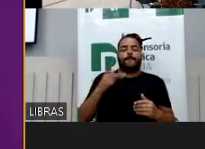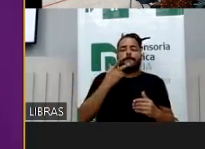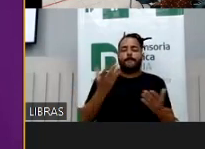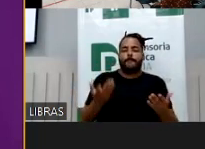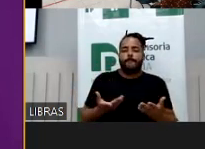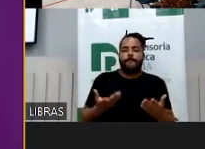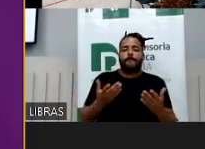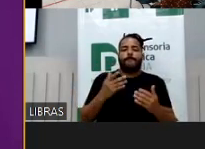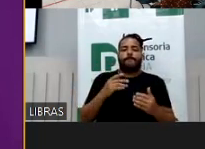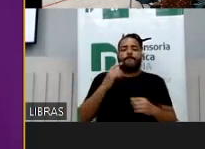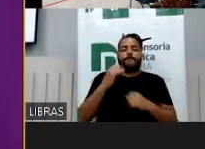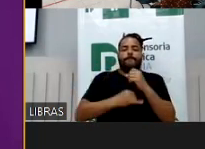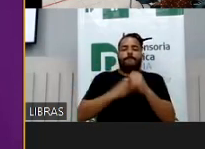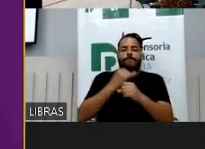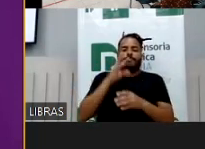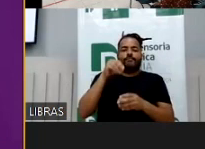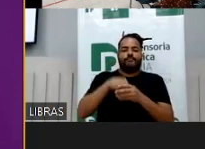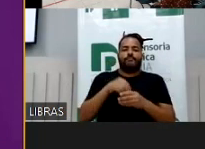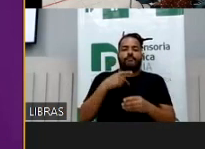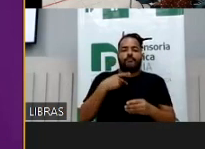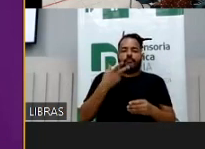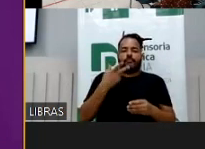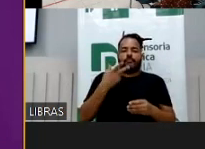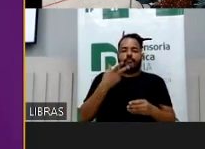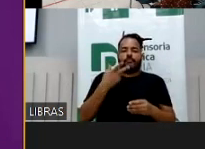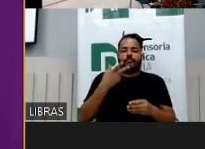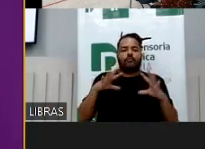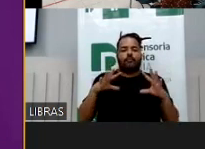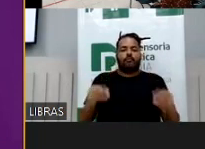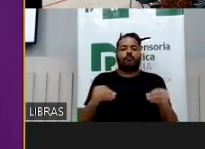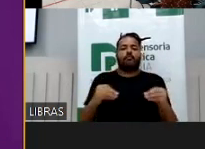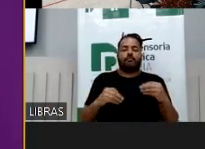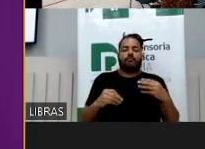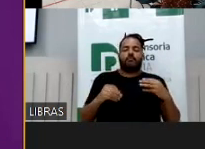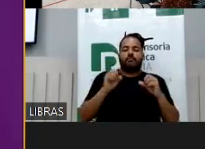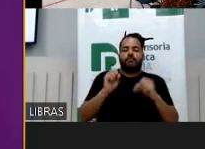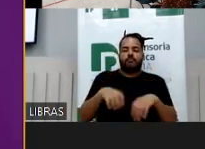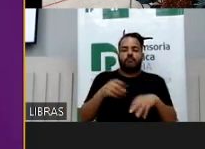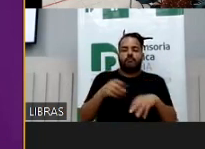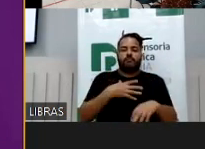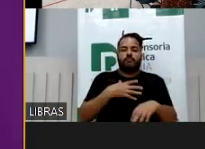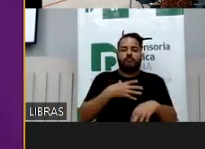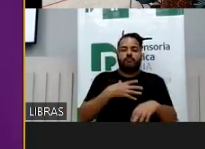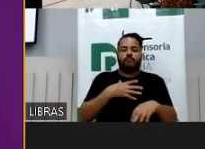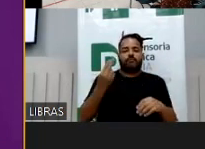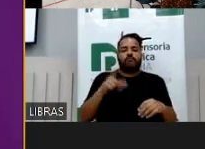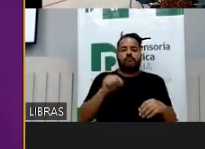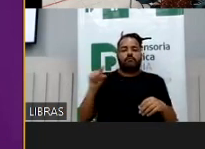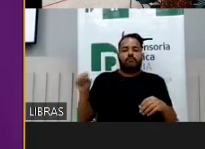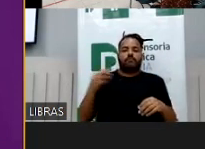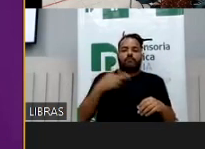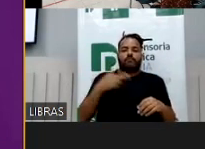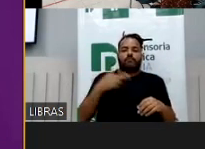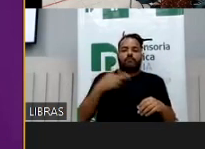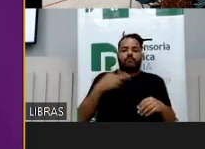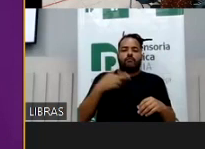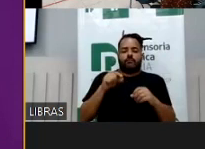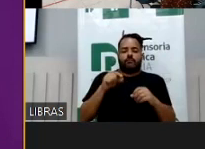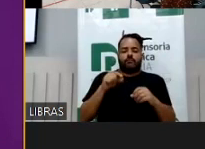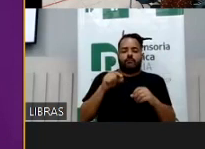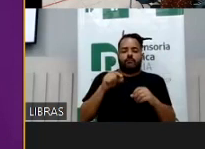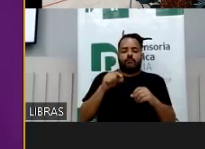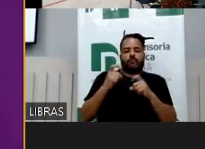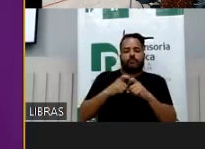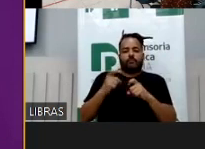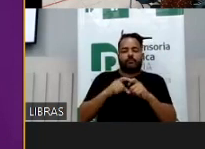Da mesma forma que se deve buscar consenso sobre o modo de educação dos filhos, opções religiosas, orientações